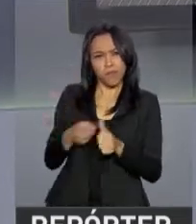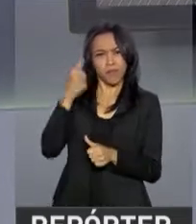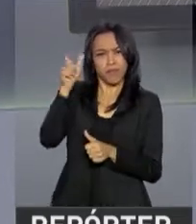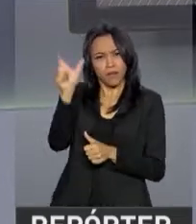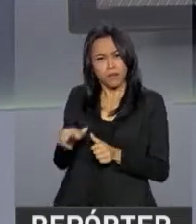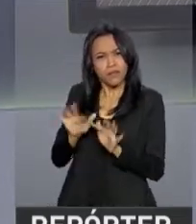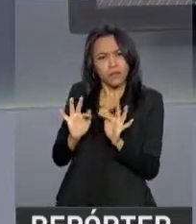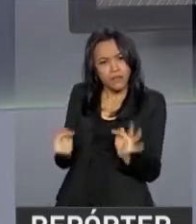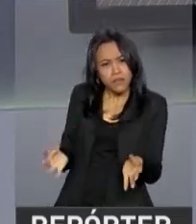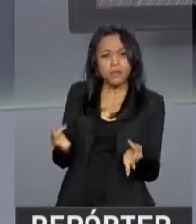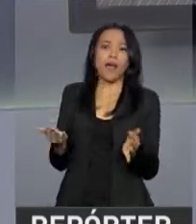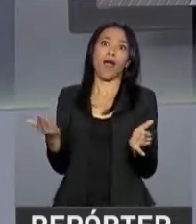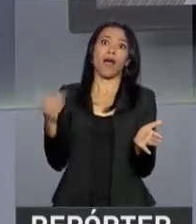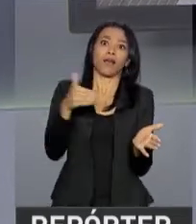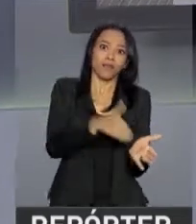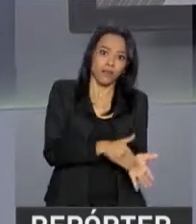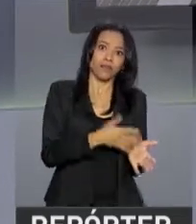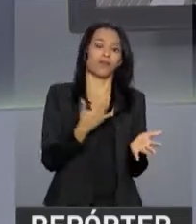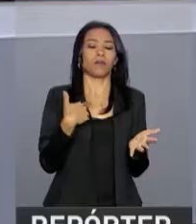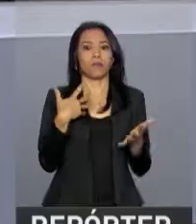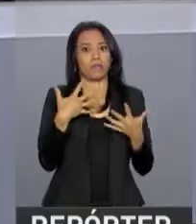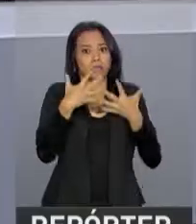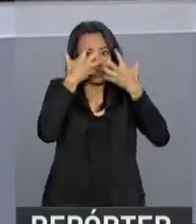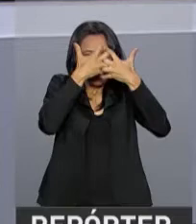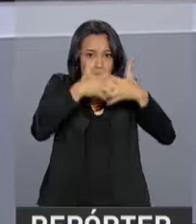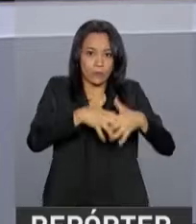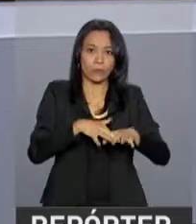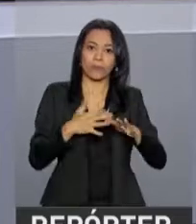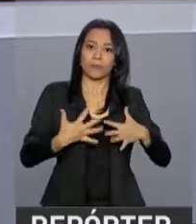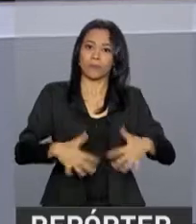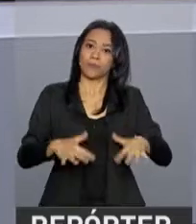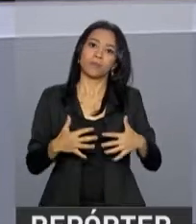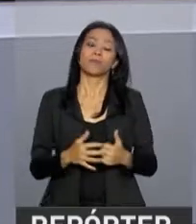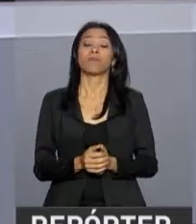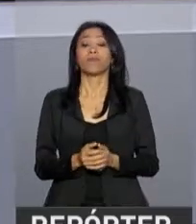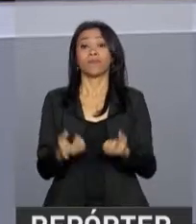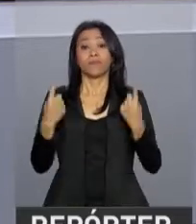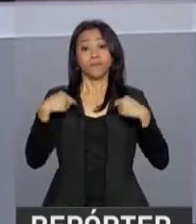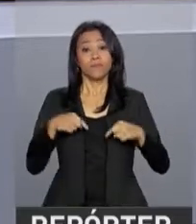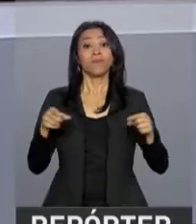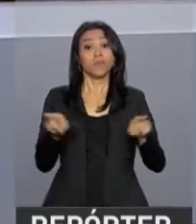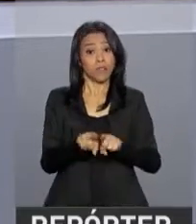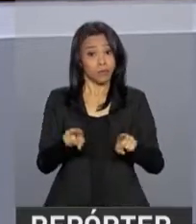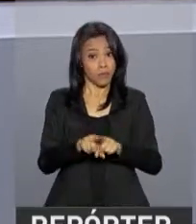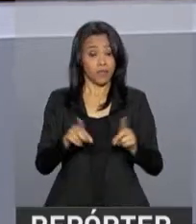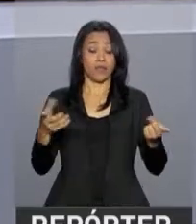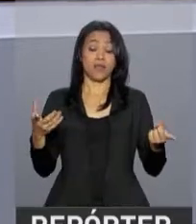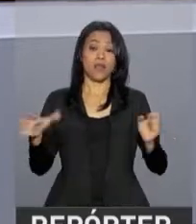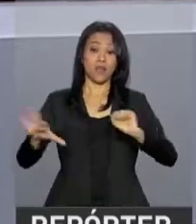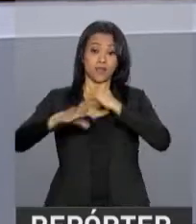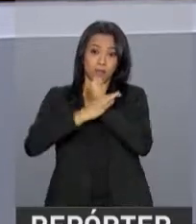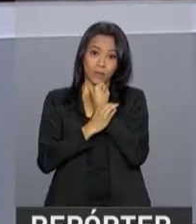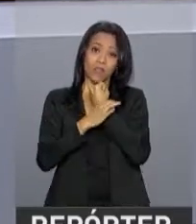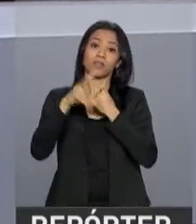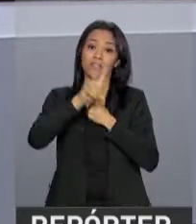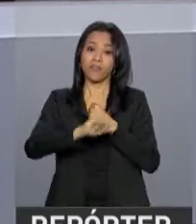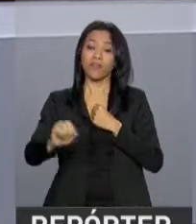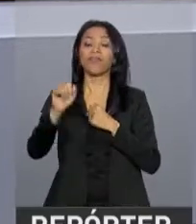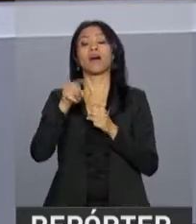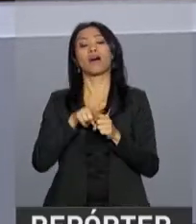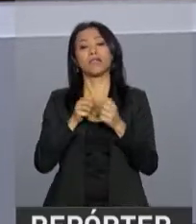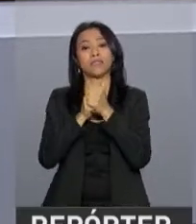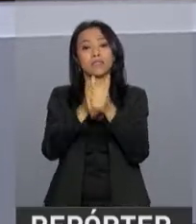arterial até o transplante de órgãos. E agora a segurança pública também deve seguir o modelo de um sistema único,